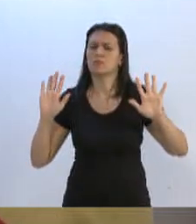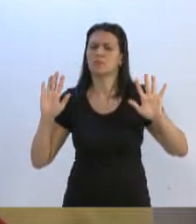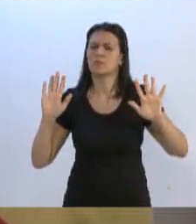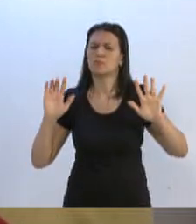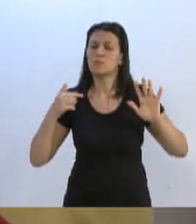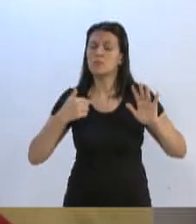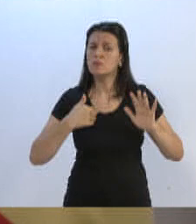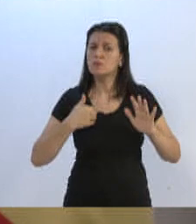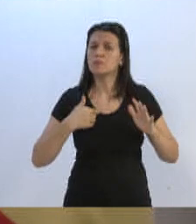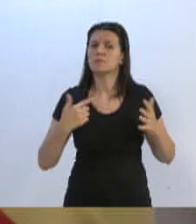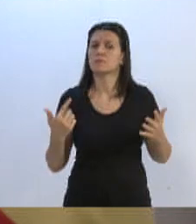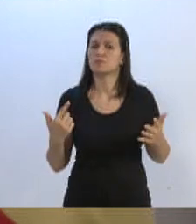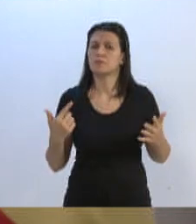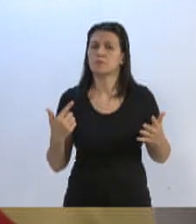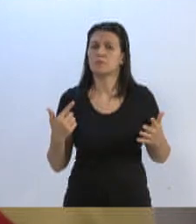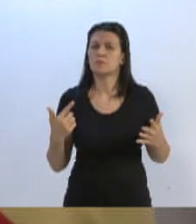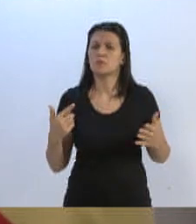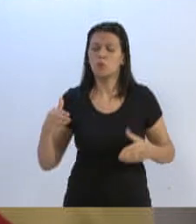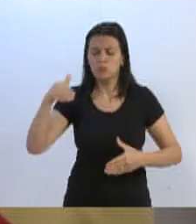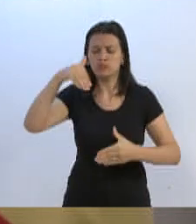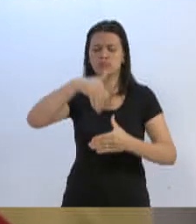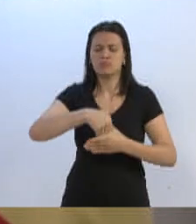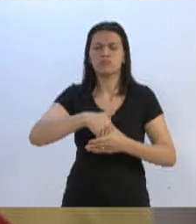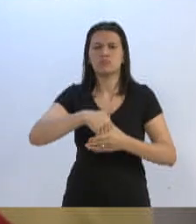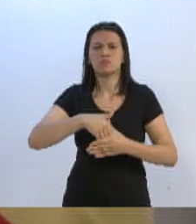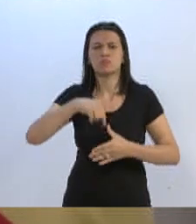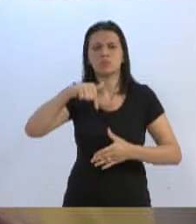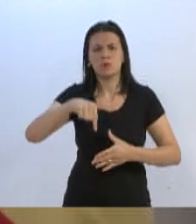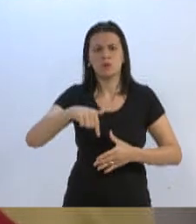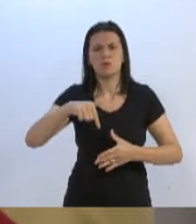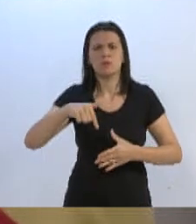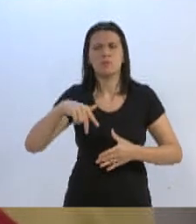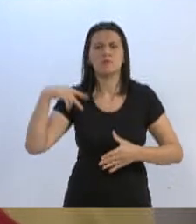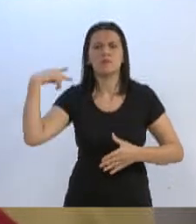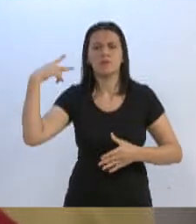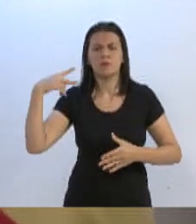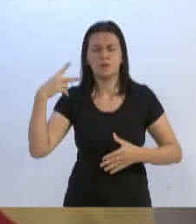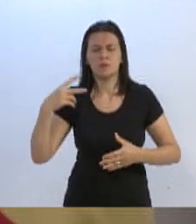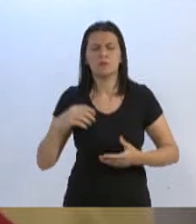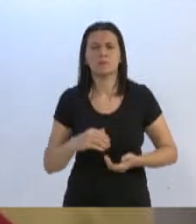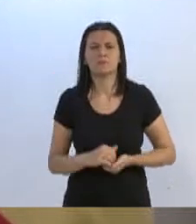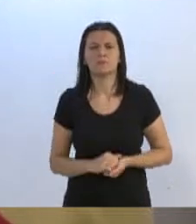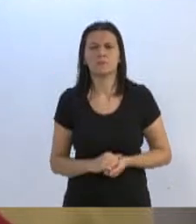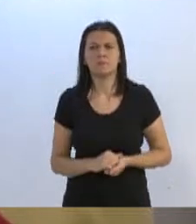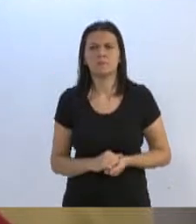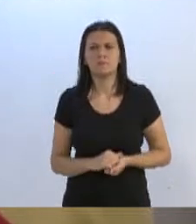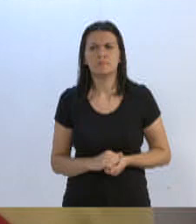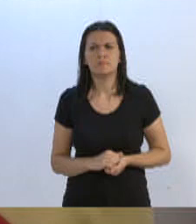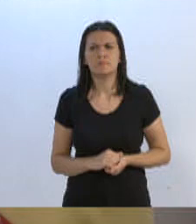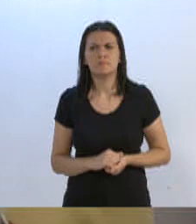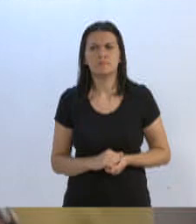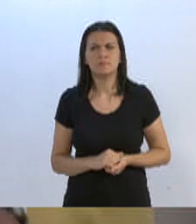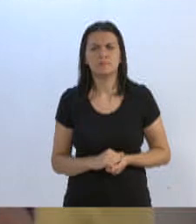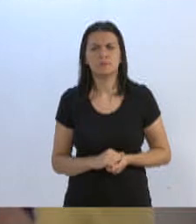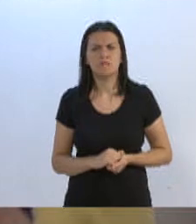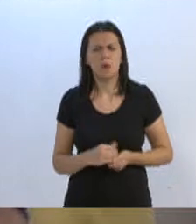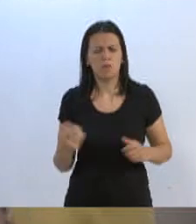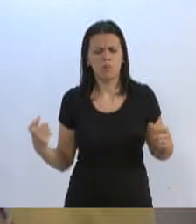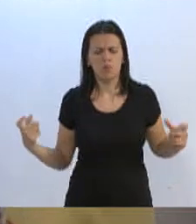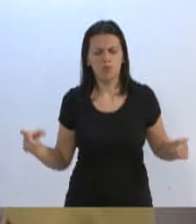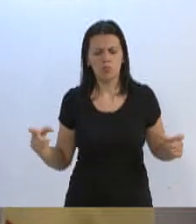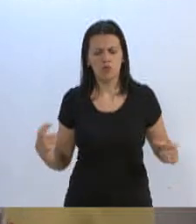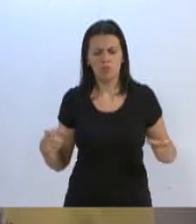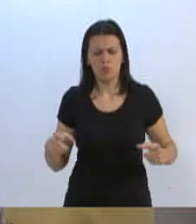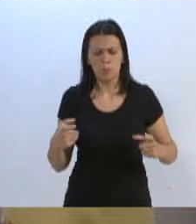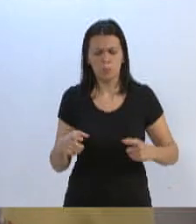quando assumi essa honrosa função de que é pela redução de custos,